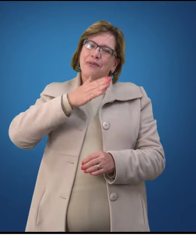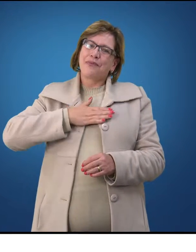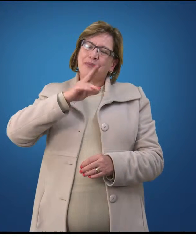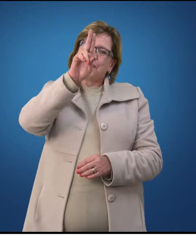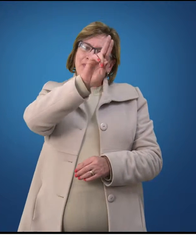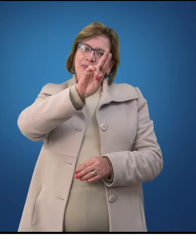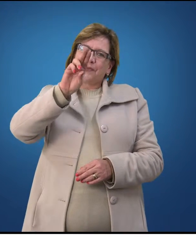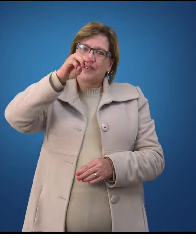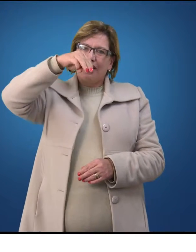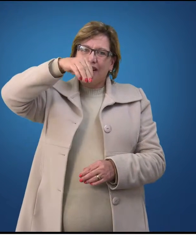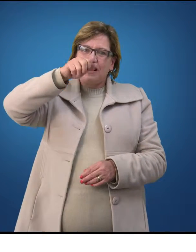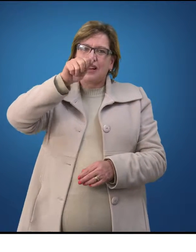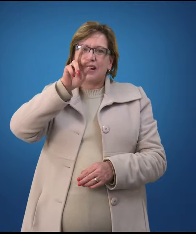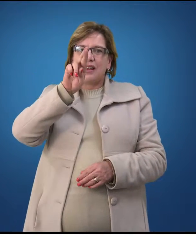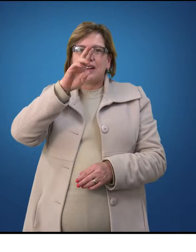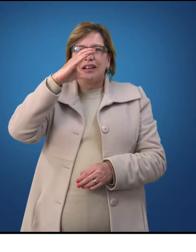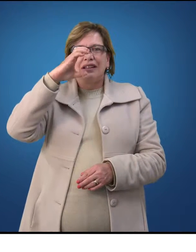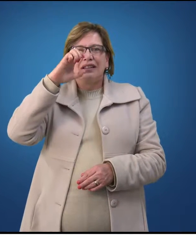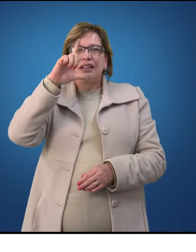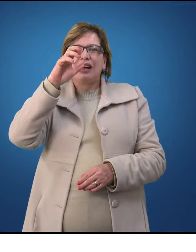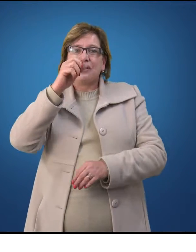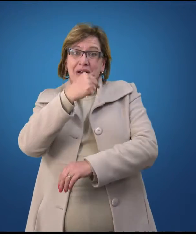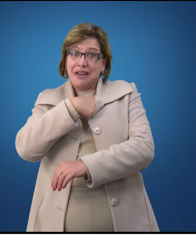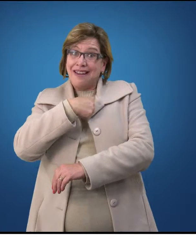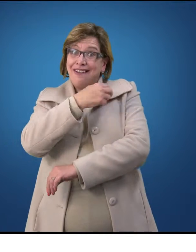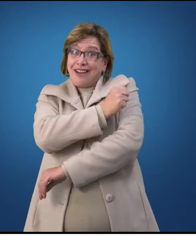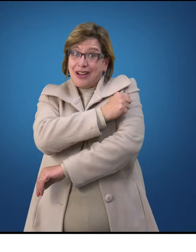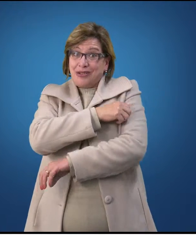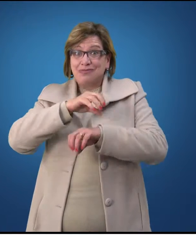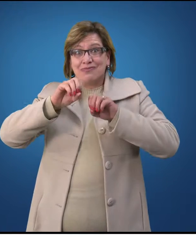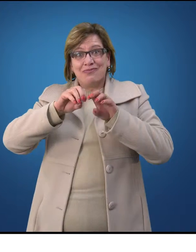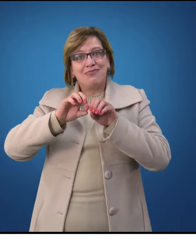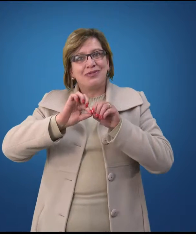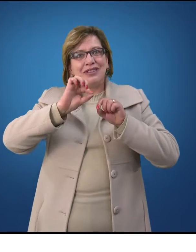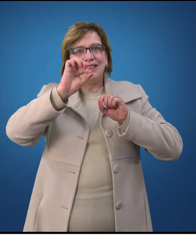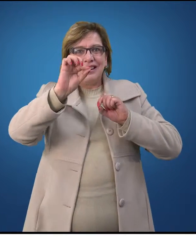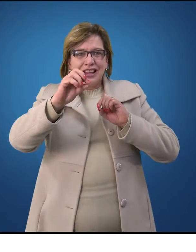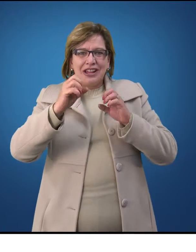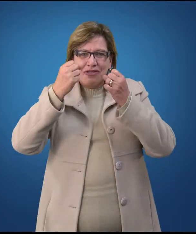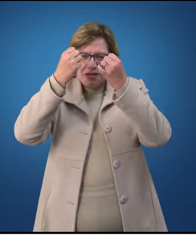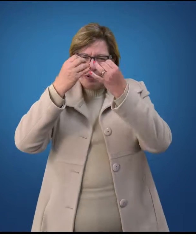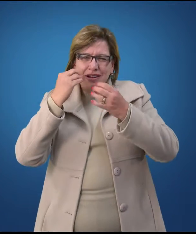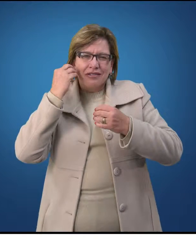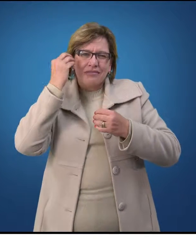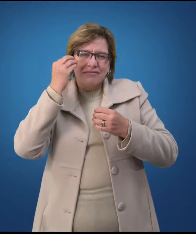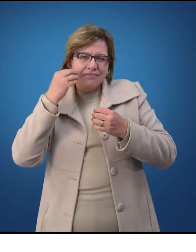Marcelo e sou aluno da EAD e estou aqui para contar um pouco da minha experiência na modalidade.